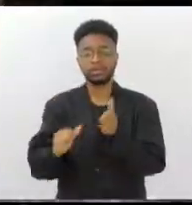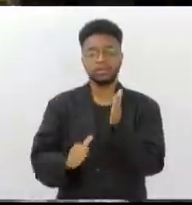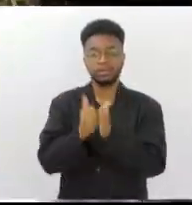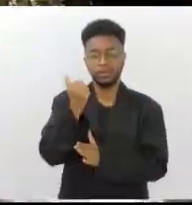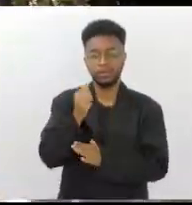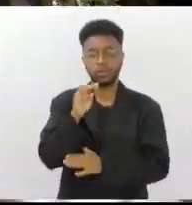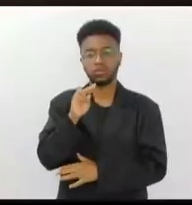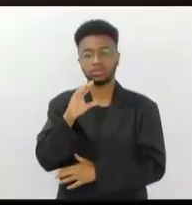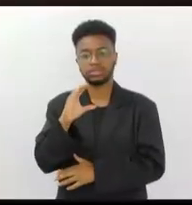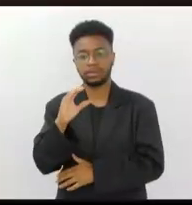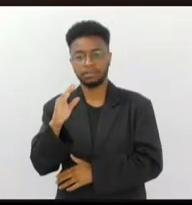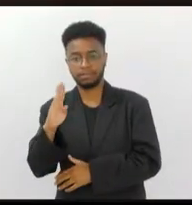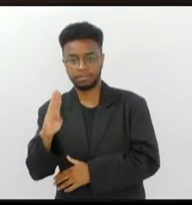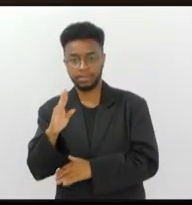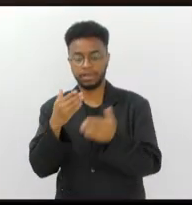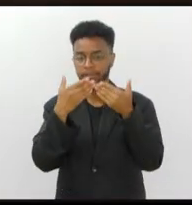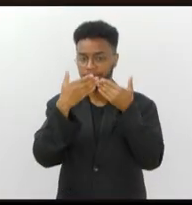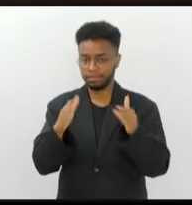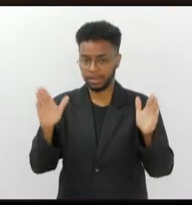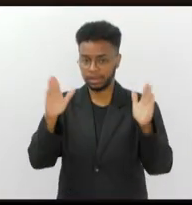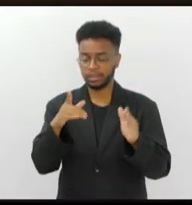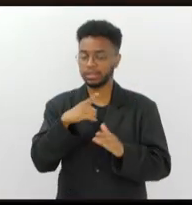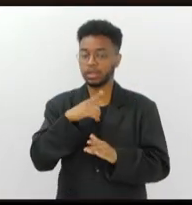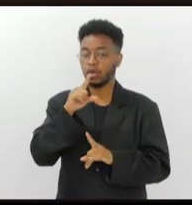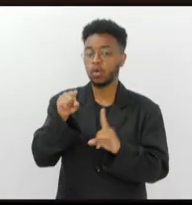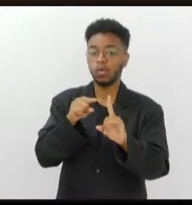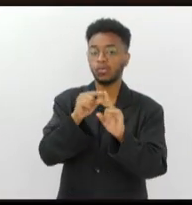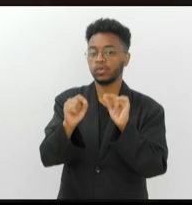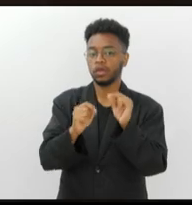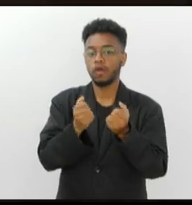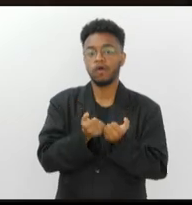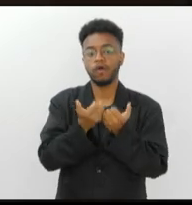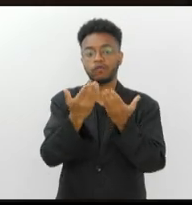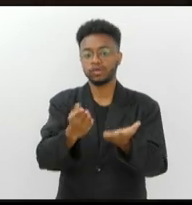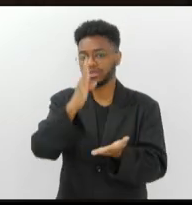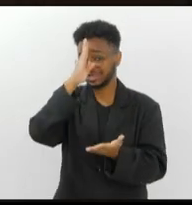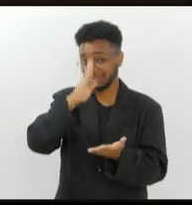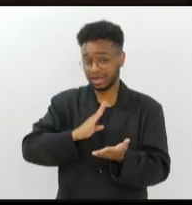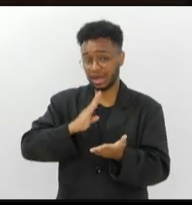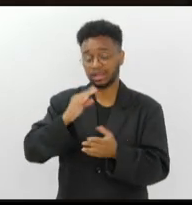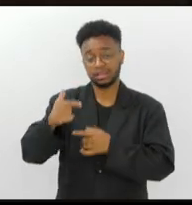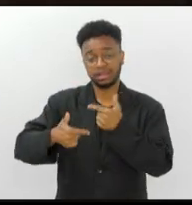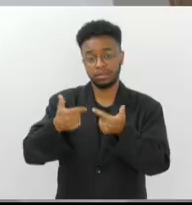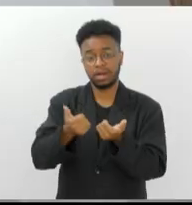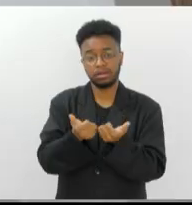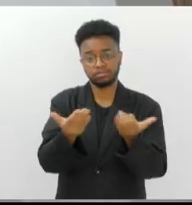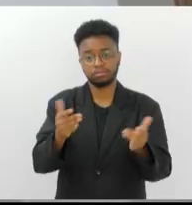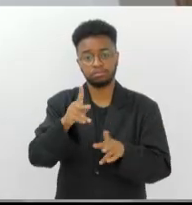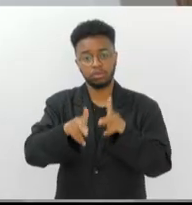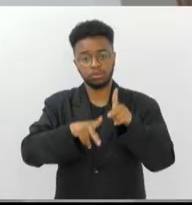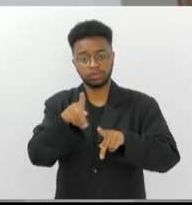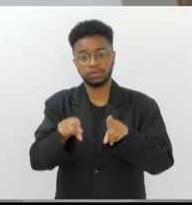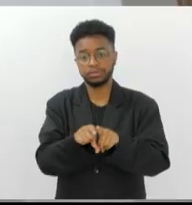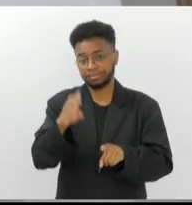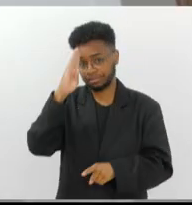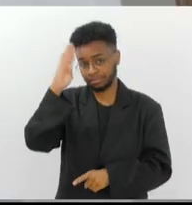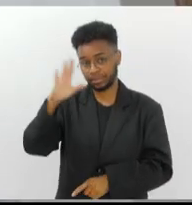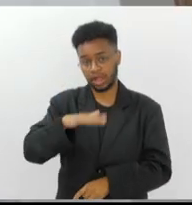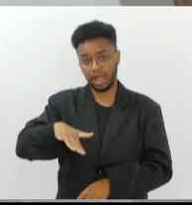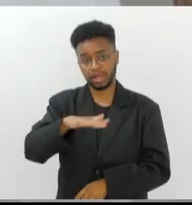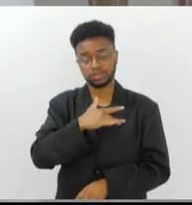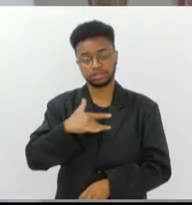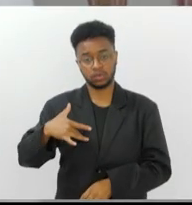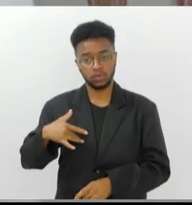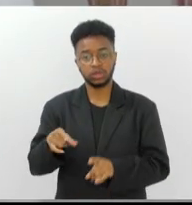Portas Abertas. A iniciativa tem como objetivo oferecer serviços gratuitos à população, principalmente na área de saúde,